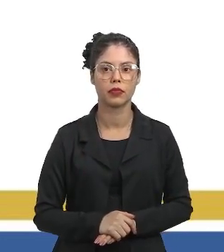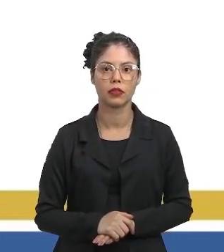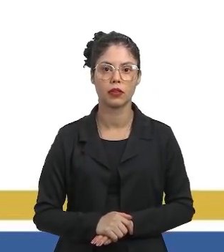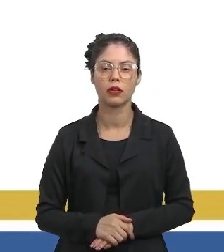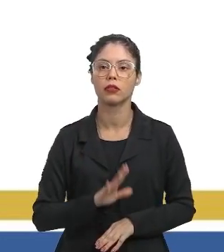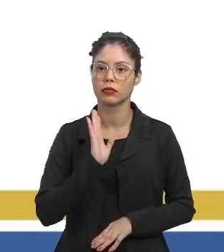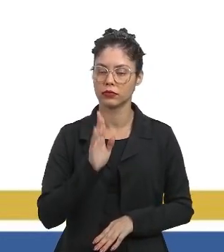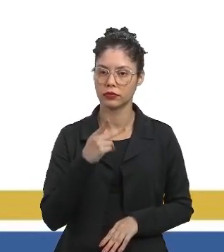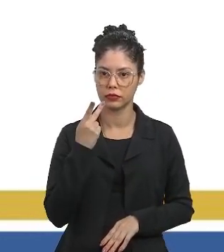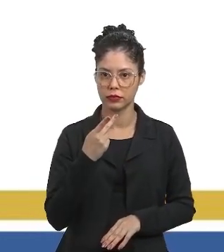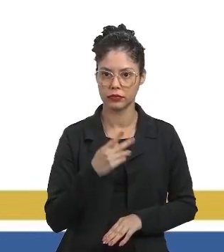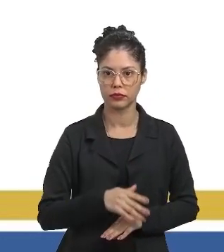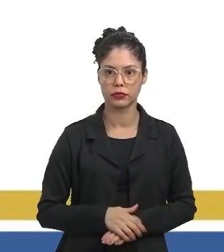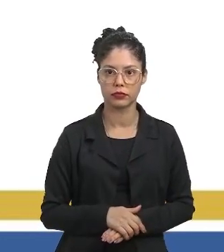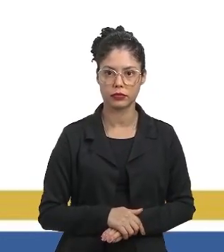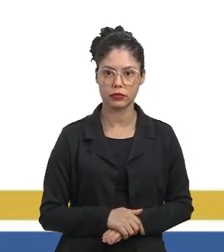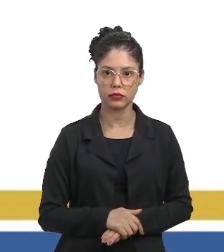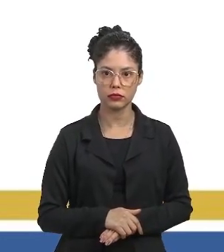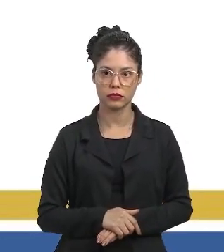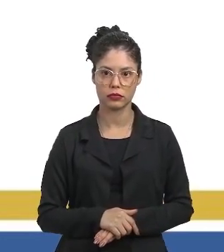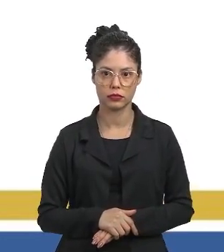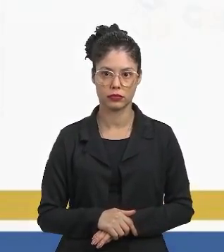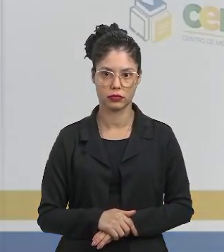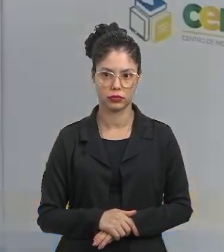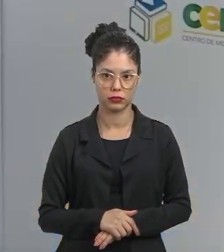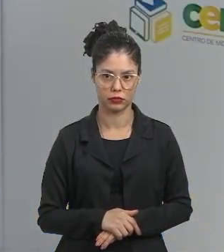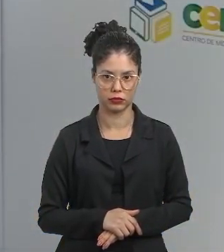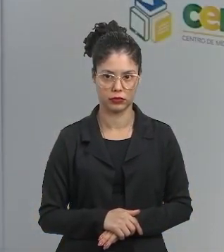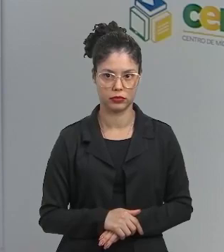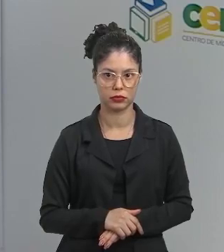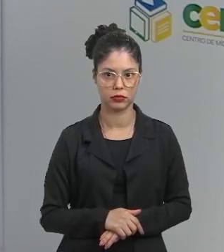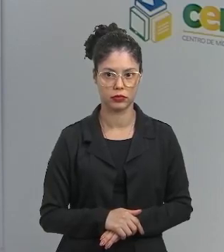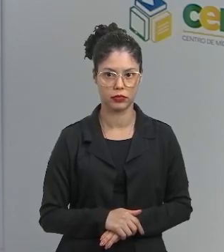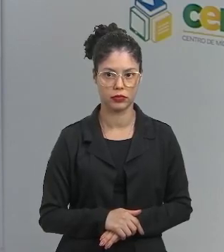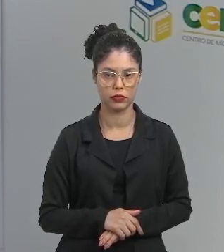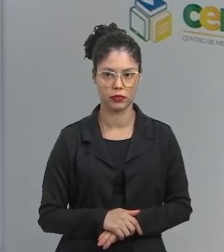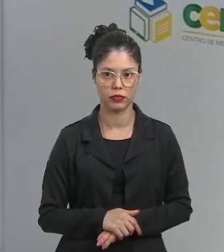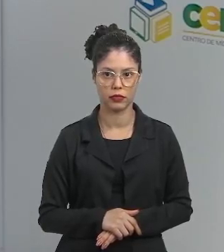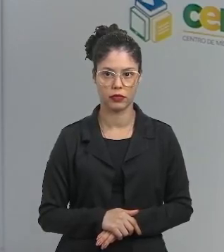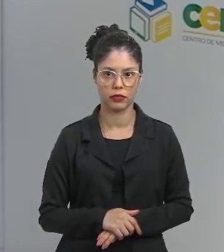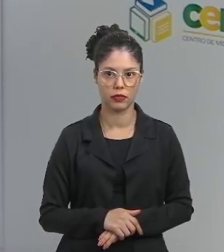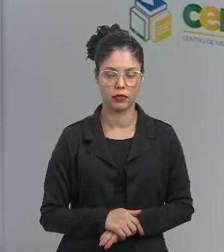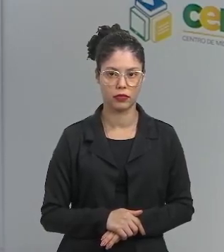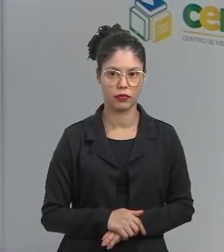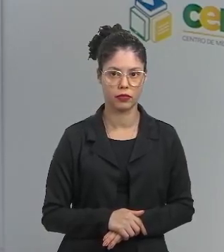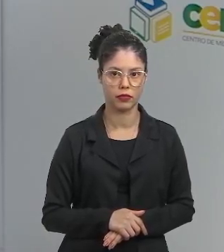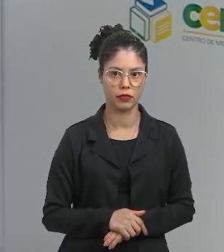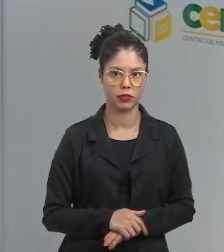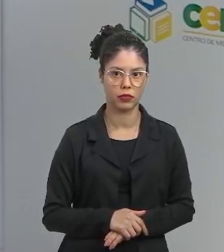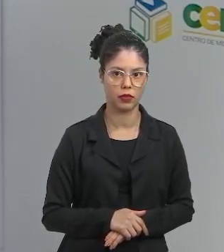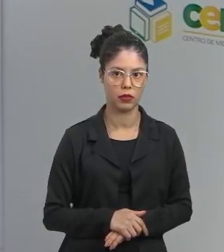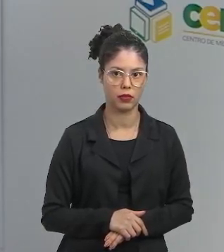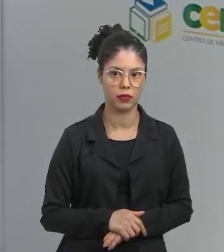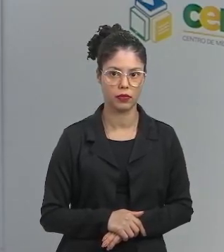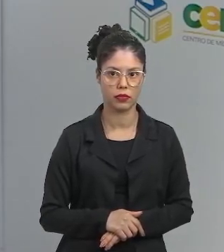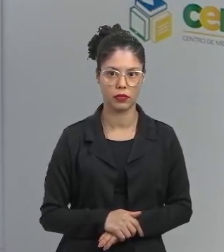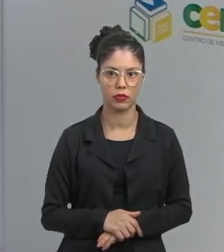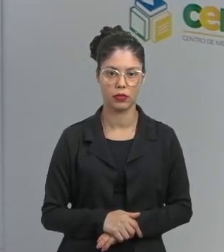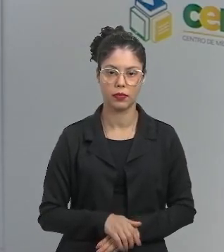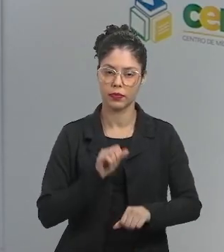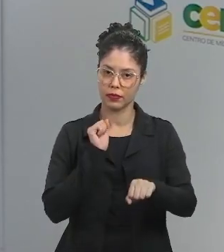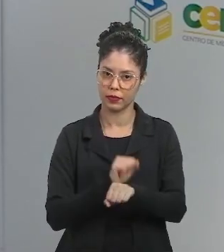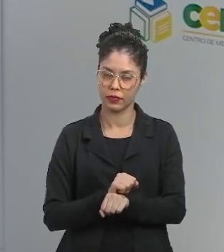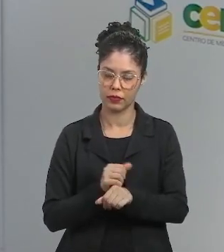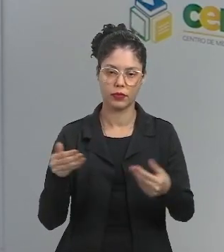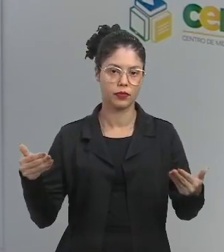Que eu já tinha comentado. Ok? Vamos fazer o seguinte. Vamos parar